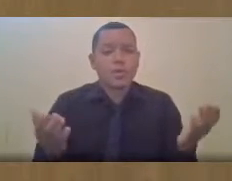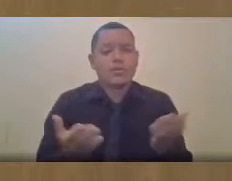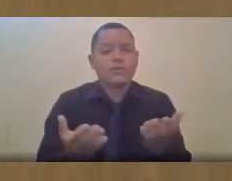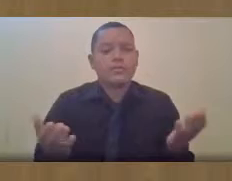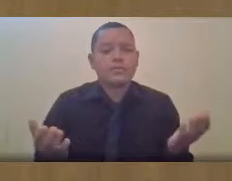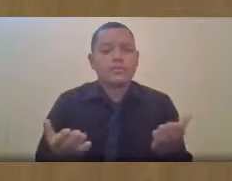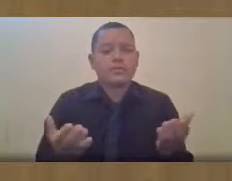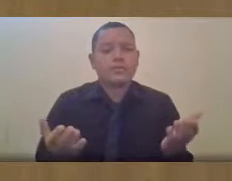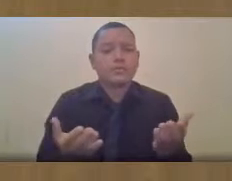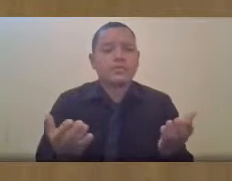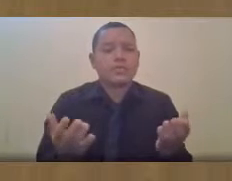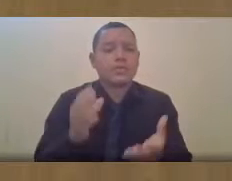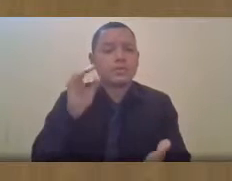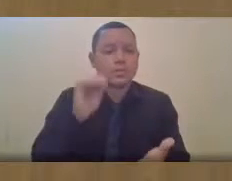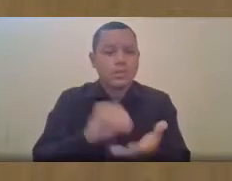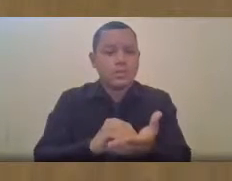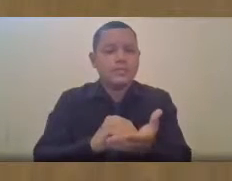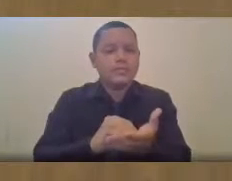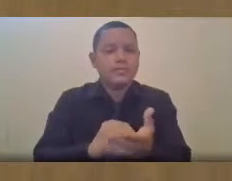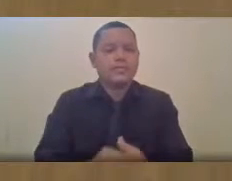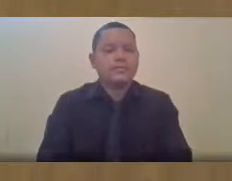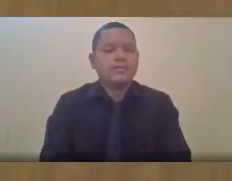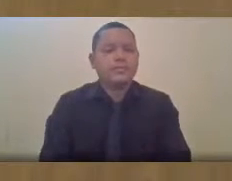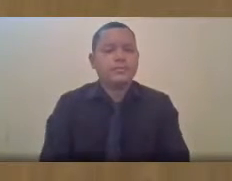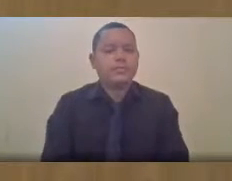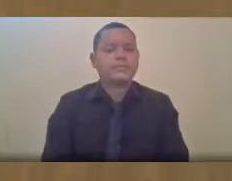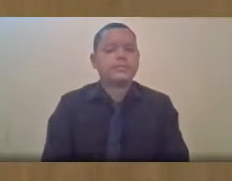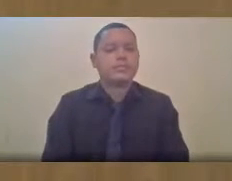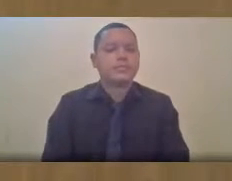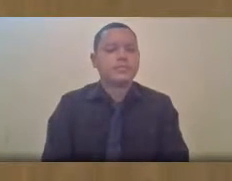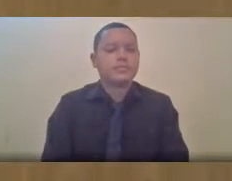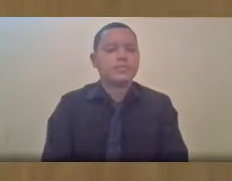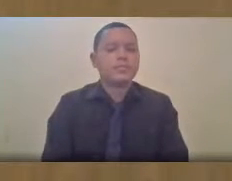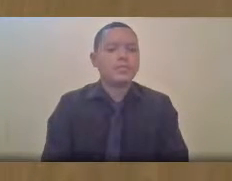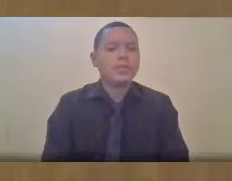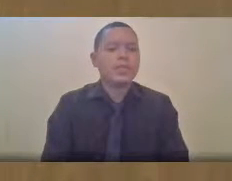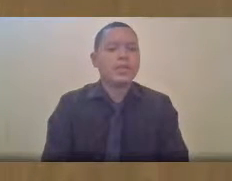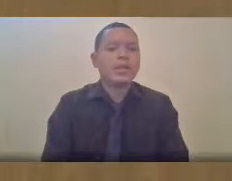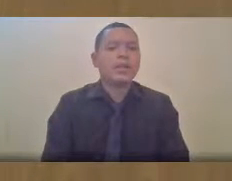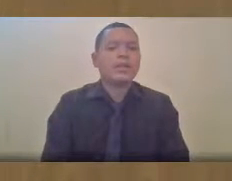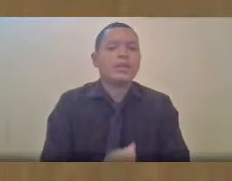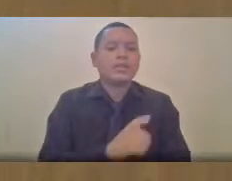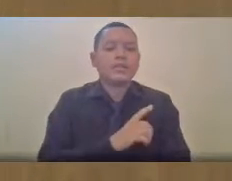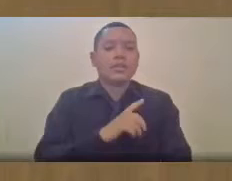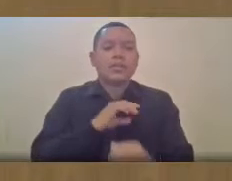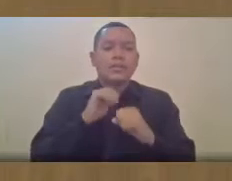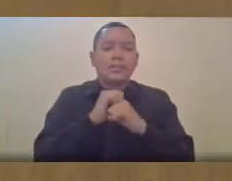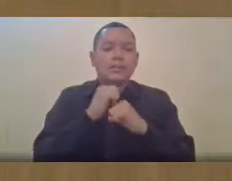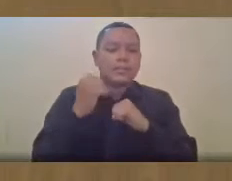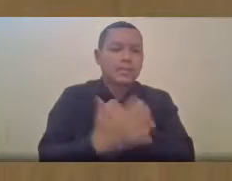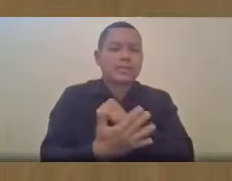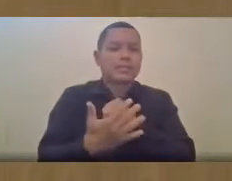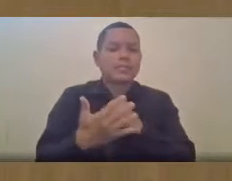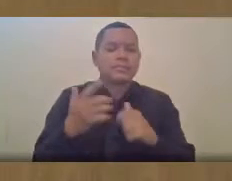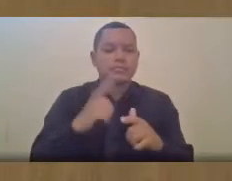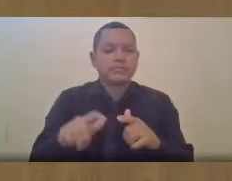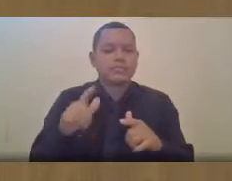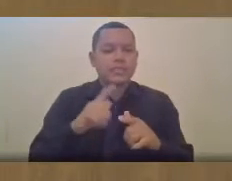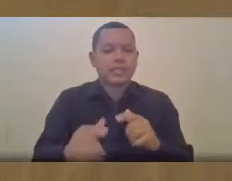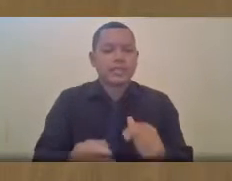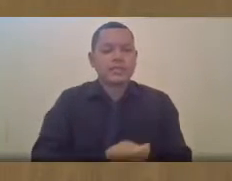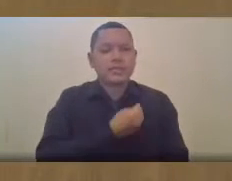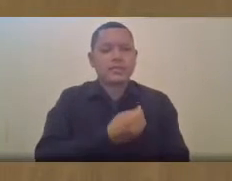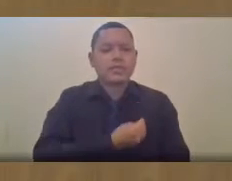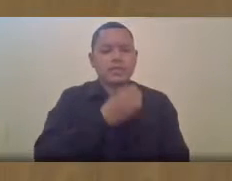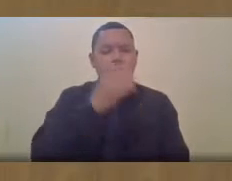aqui registrar, é que diante dessa pandemia que a gente está vivendo no Brasil e